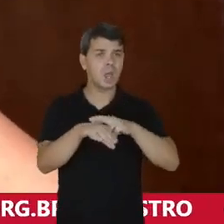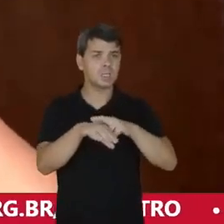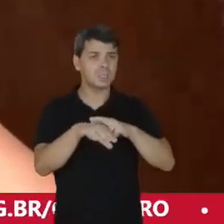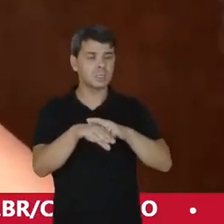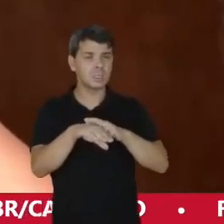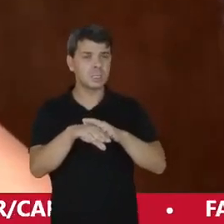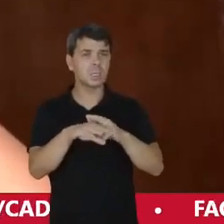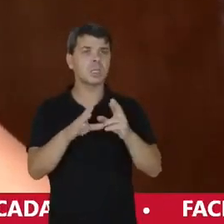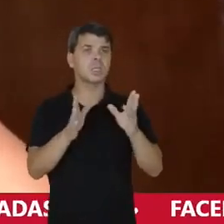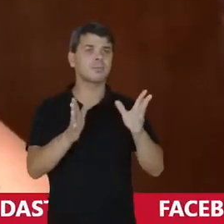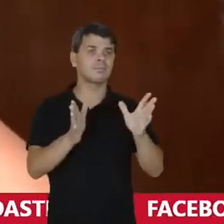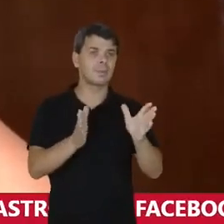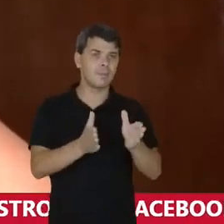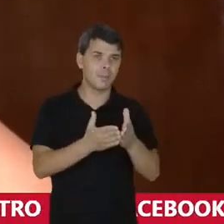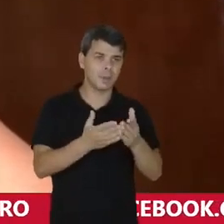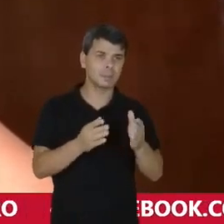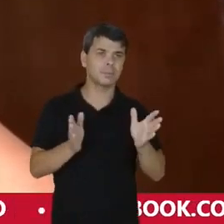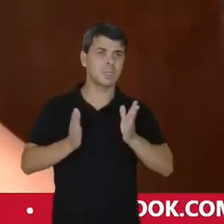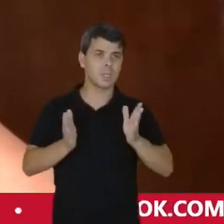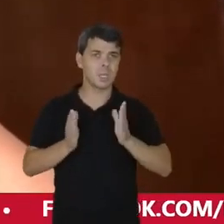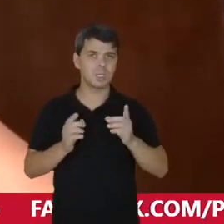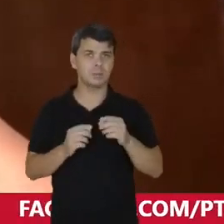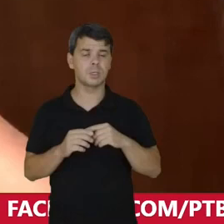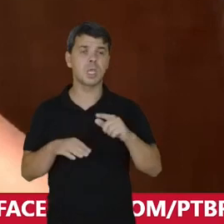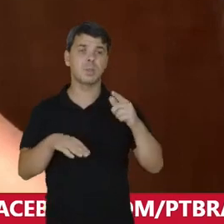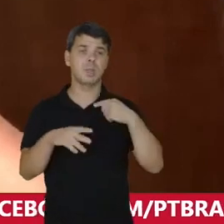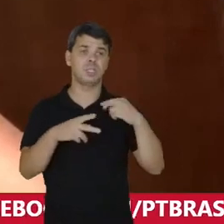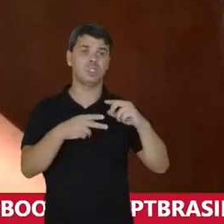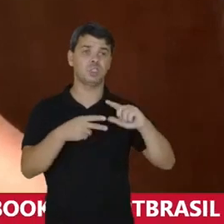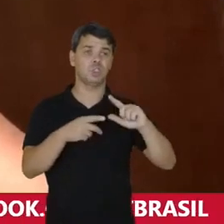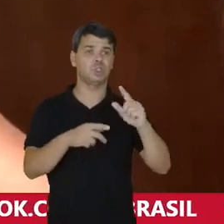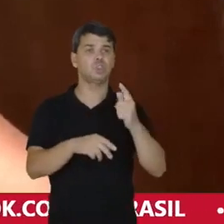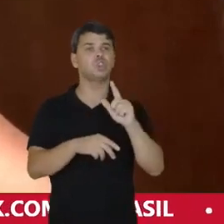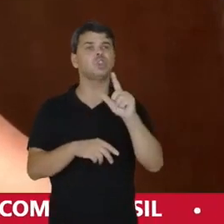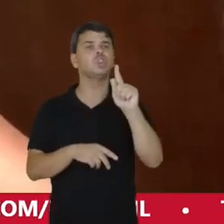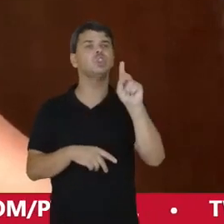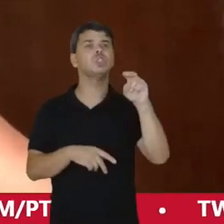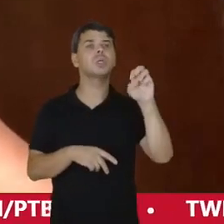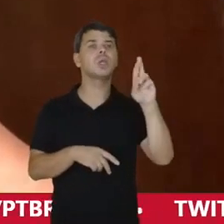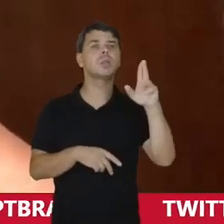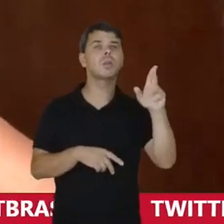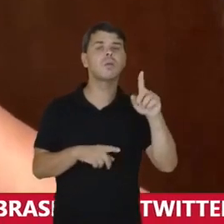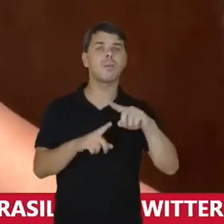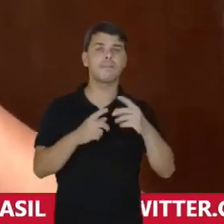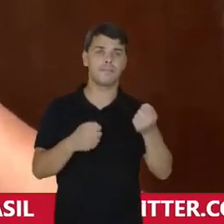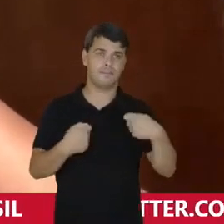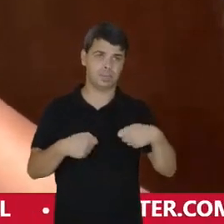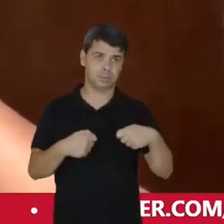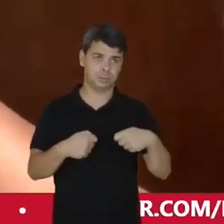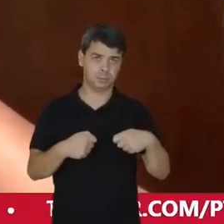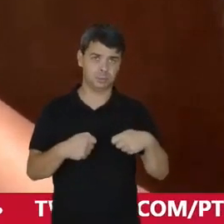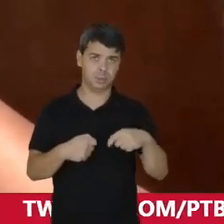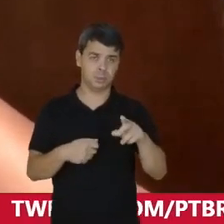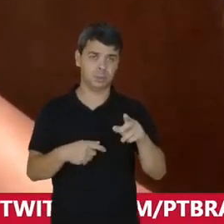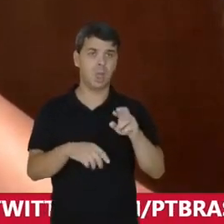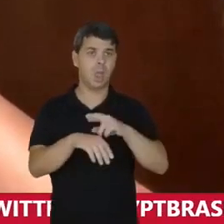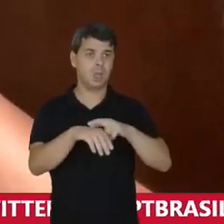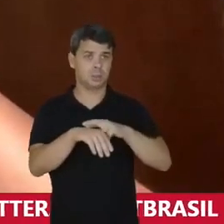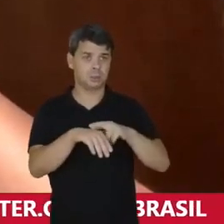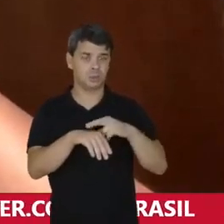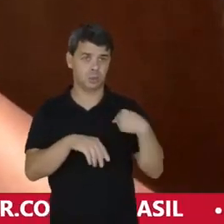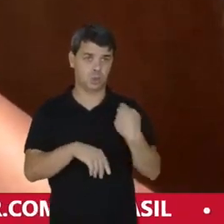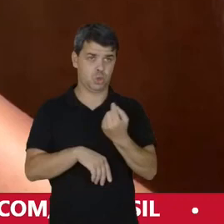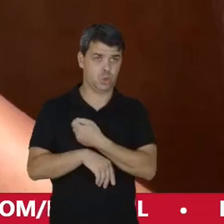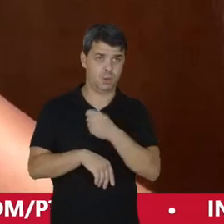Classe E gênero Portanto Dentro do tema Que nós estamos discutindo Hoje Eu preciso dizer a vocês Na questão de raça